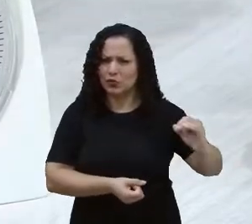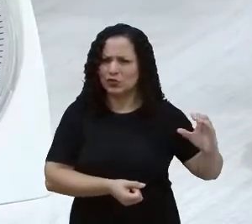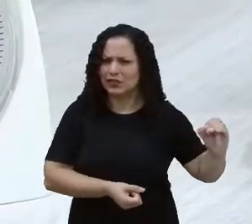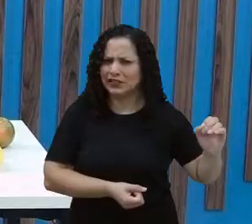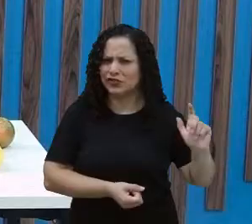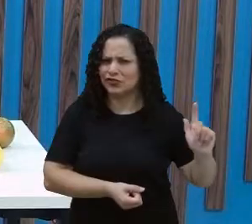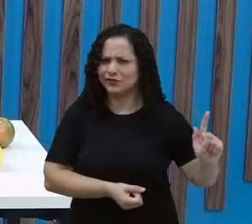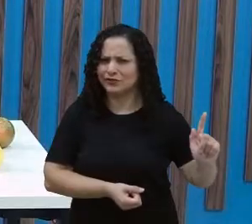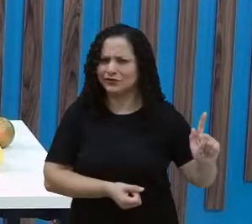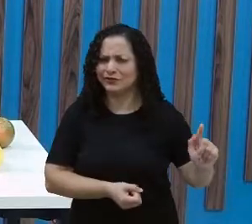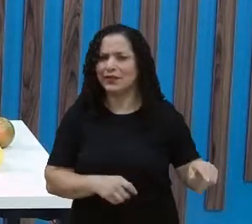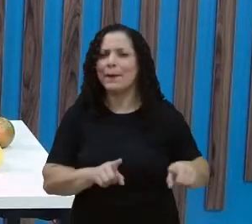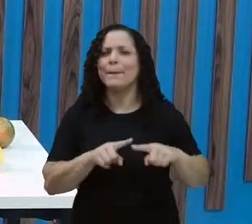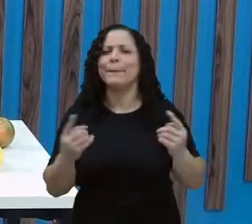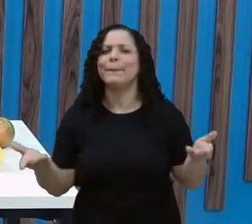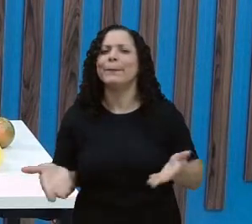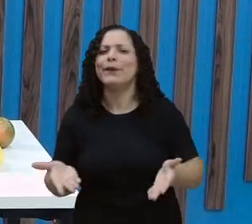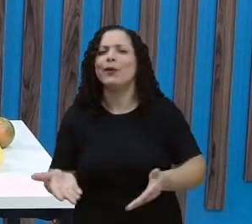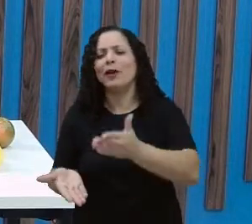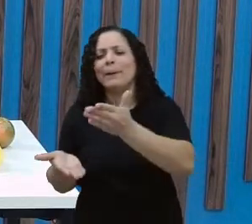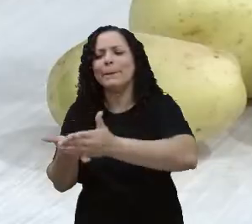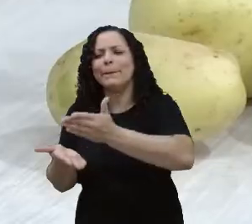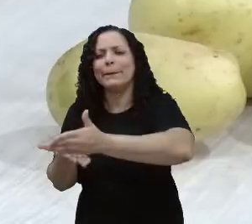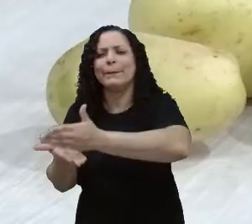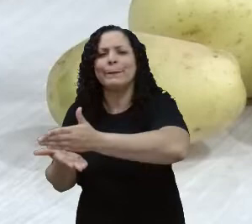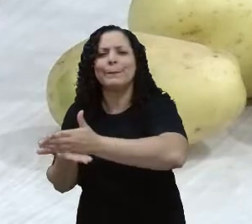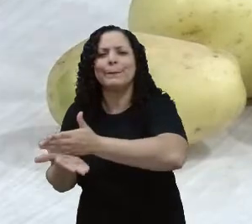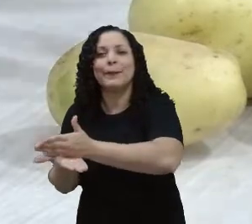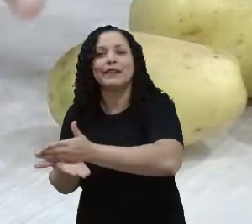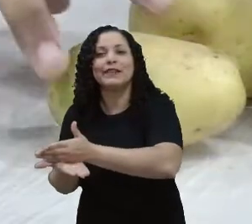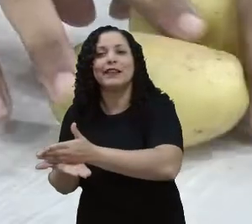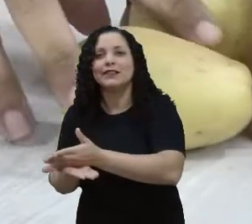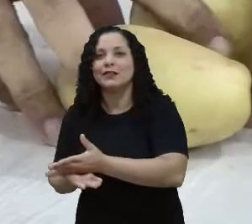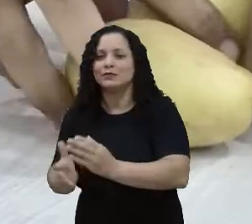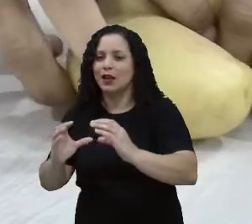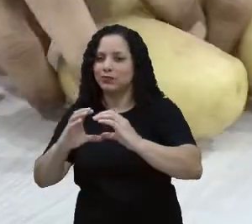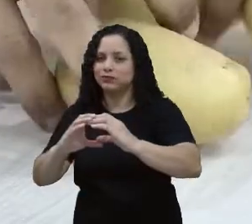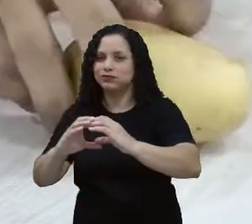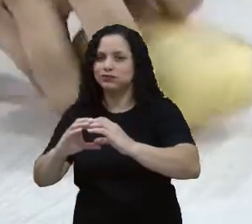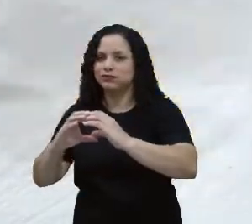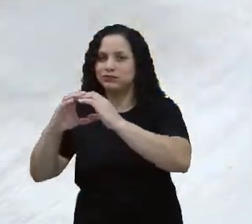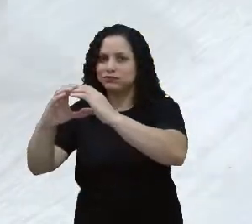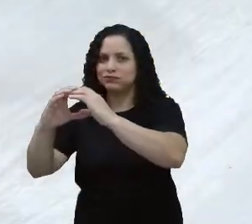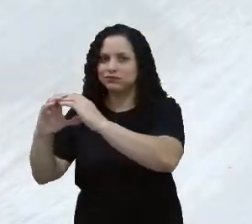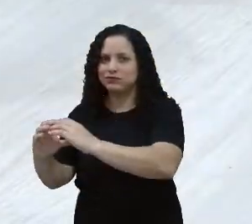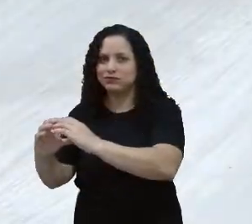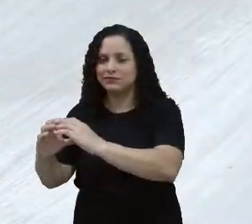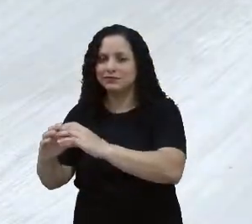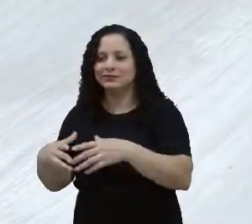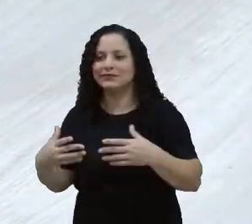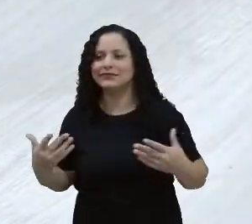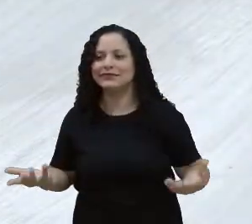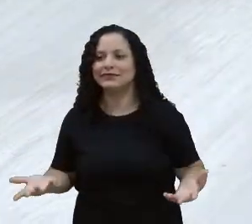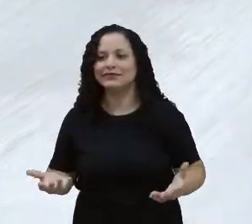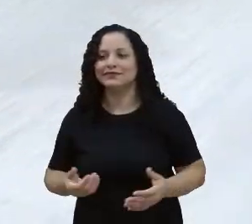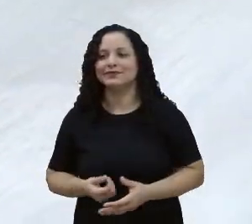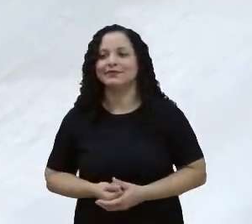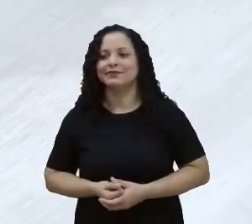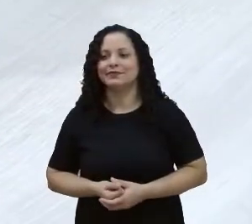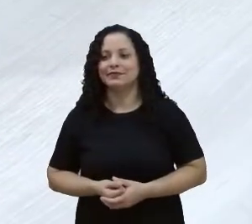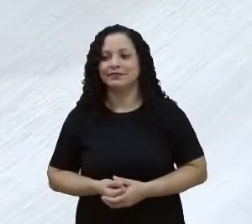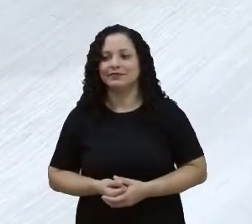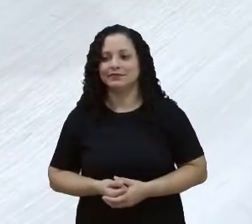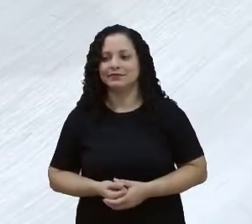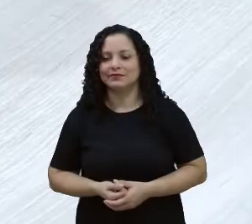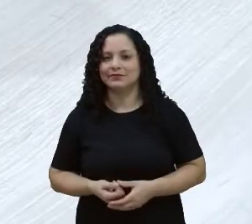vão chegar aí perto ou vão passar um pouquinho? É, agora vamos descobrir se a professora Iris acertou, né? Mas a gente tá fazendo uma